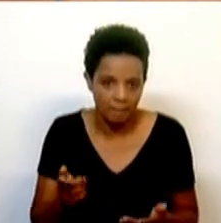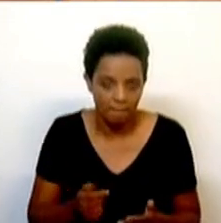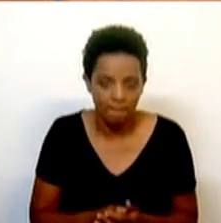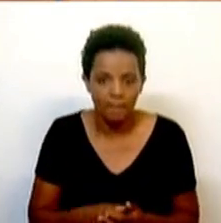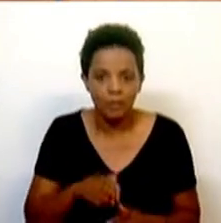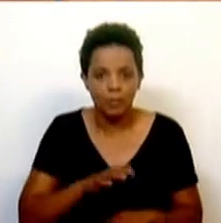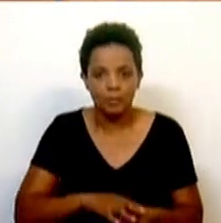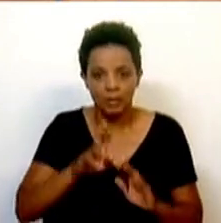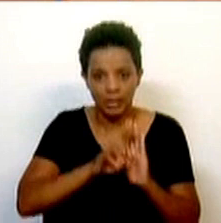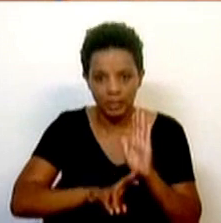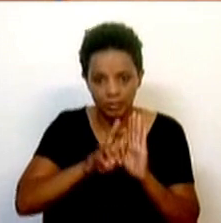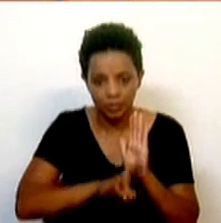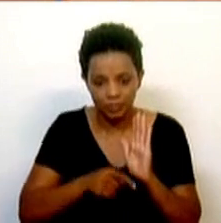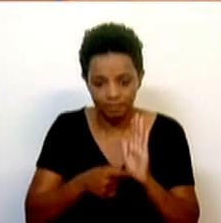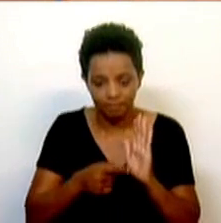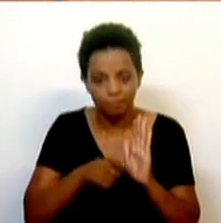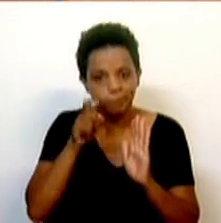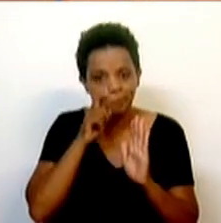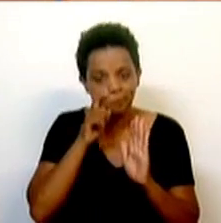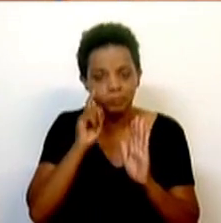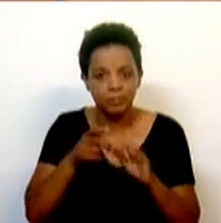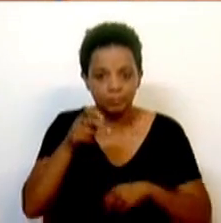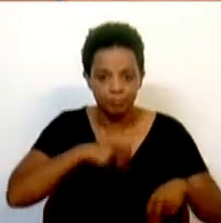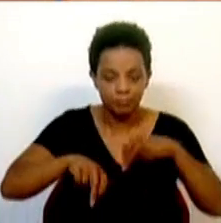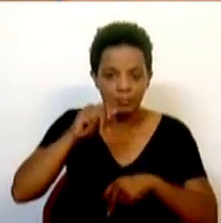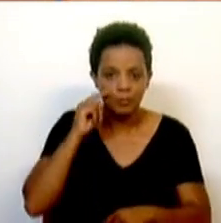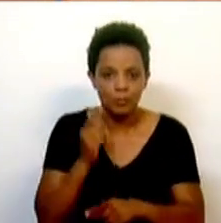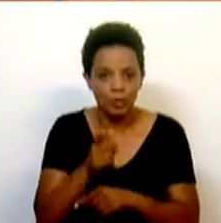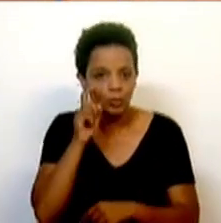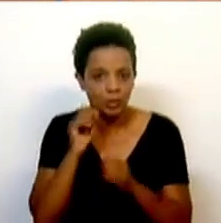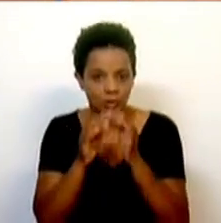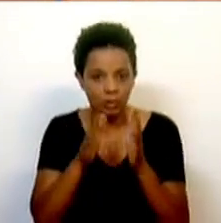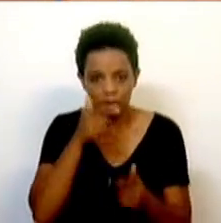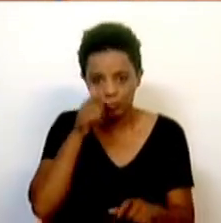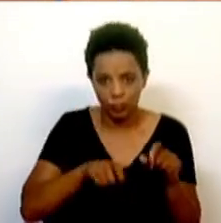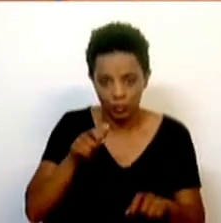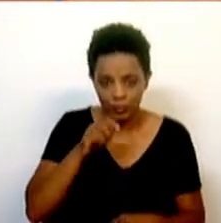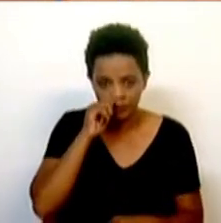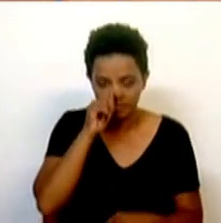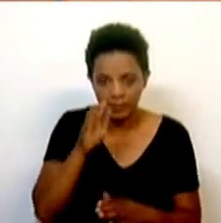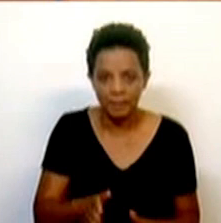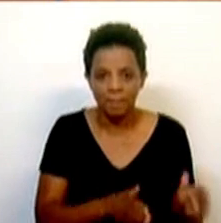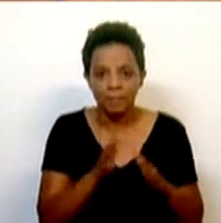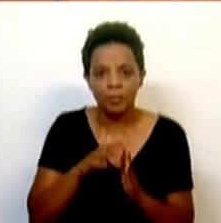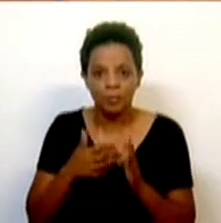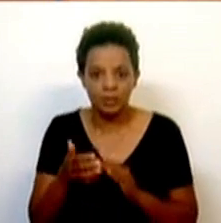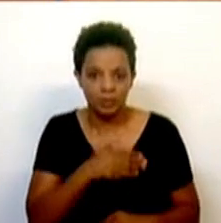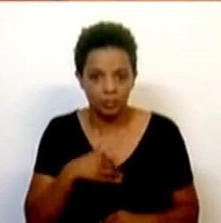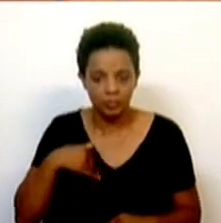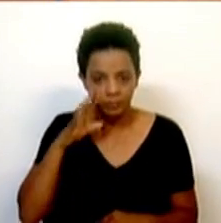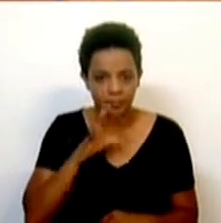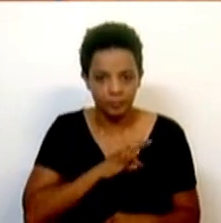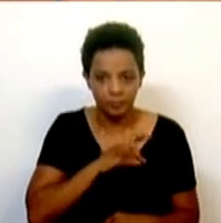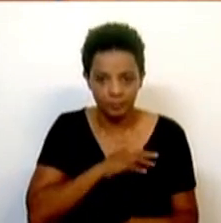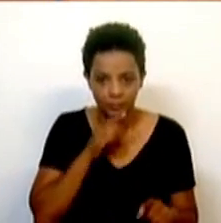com as regras, garantindo circulação e segurança a todos os cidadãos. Sobre o plano de saúde, senhoras e senhores deputados,